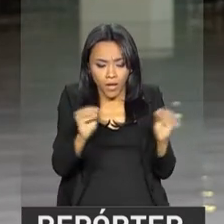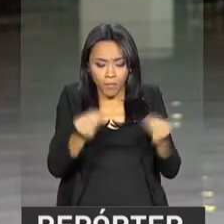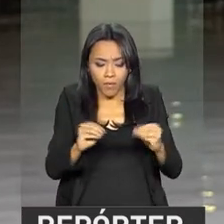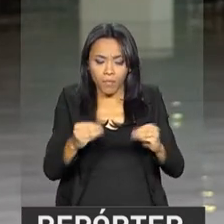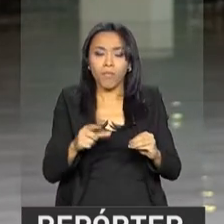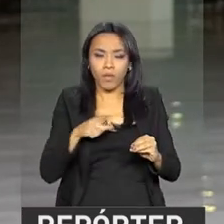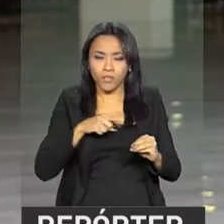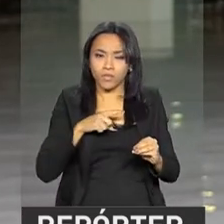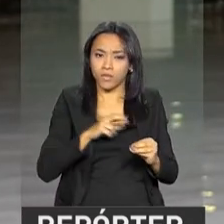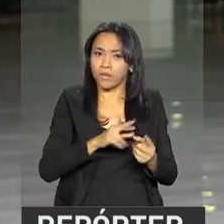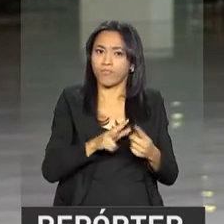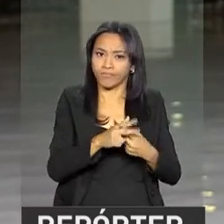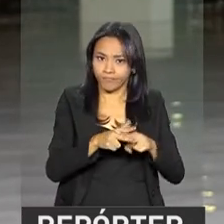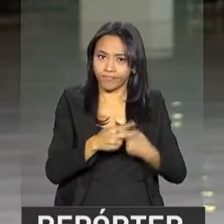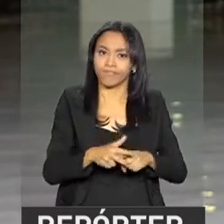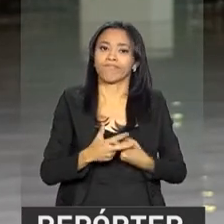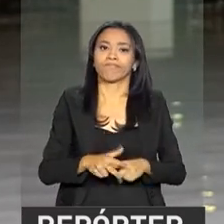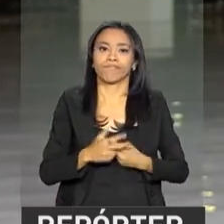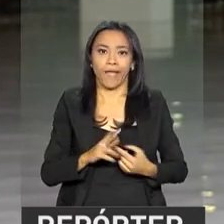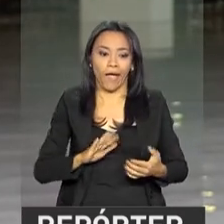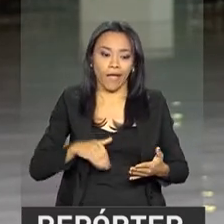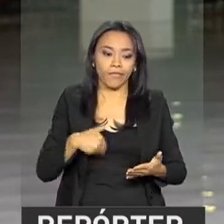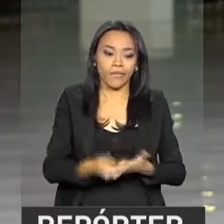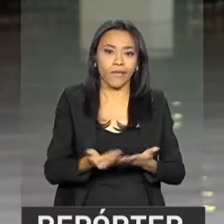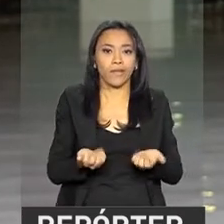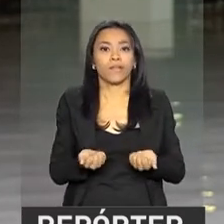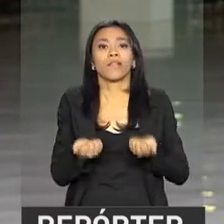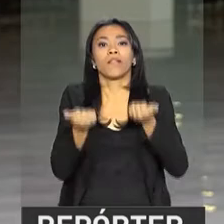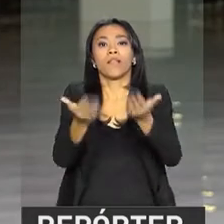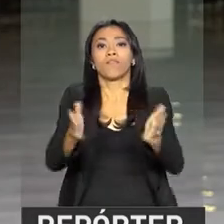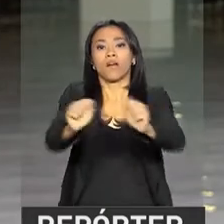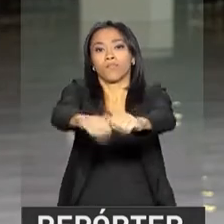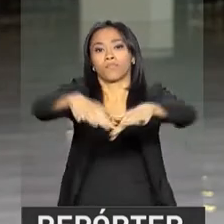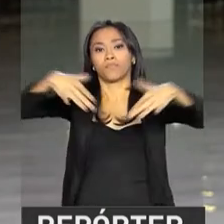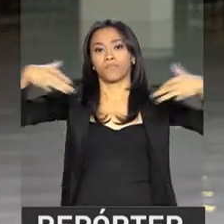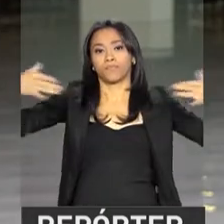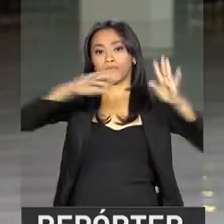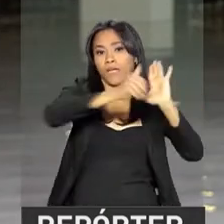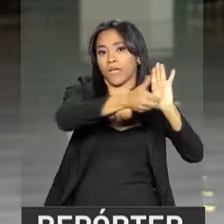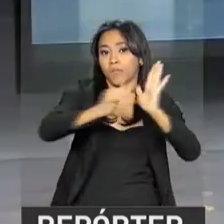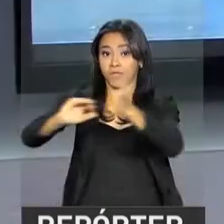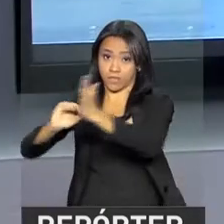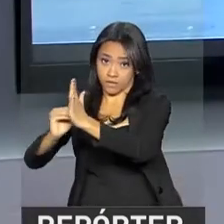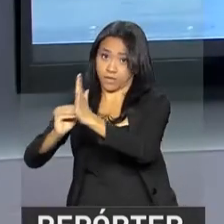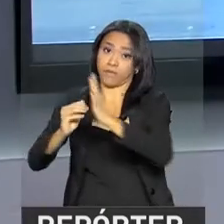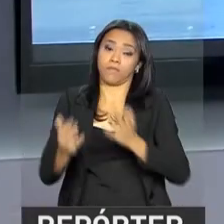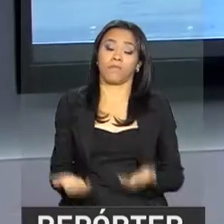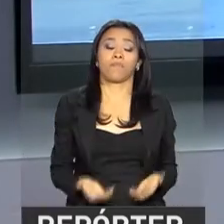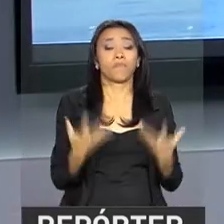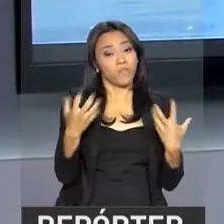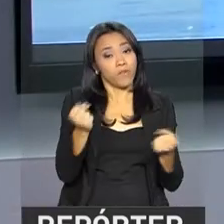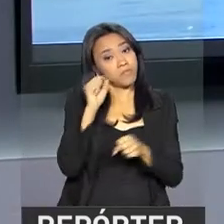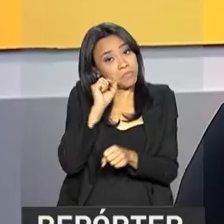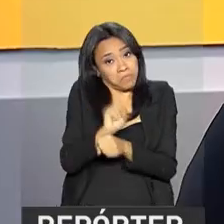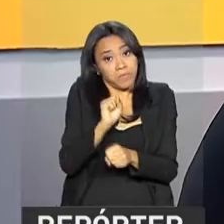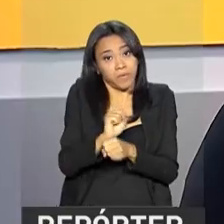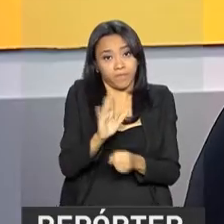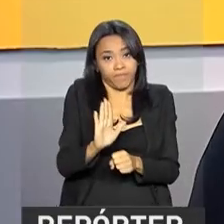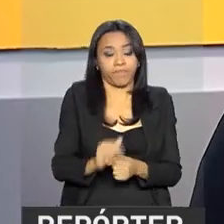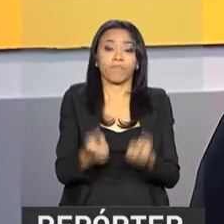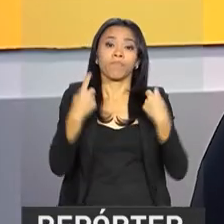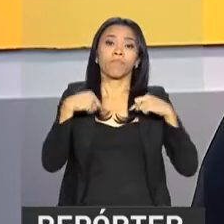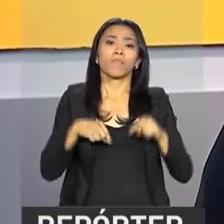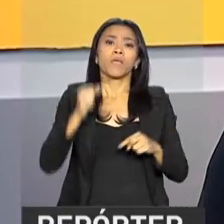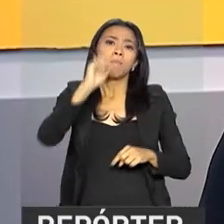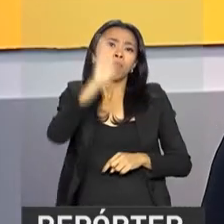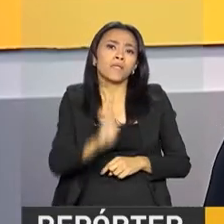sofrer muitas mudanças até chegar ao plenário da Câmara e do Senado, Carol. Vamos aguardar. Brasil